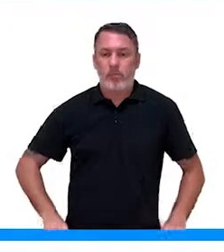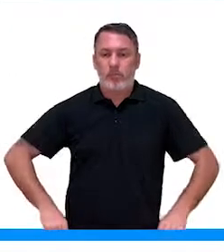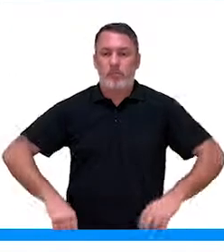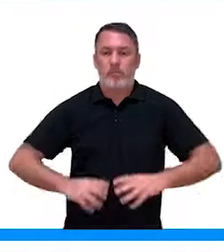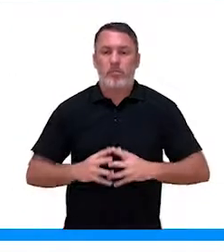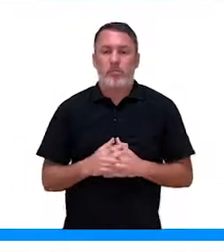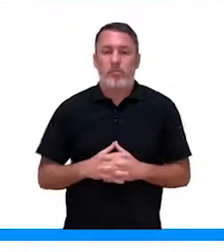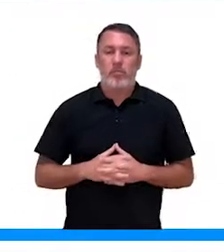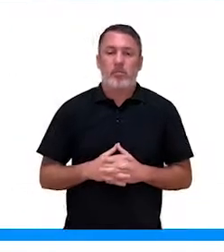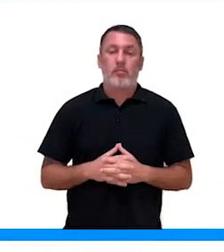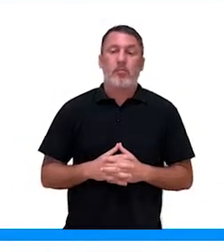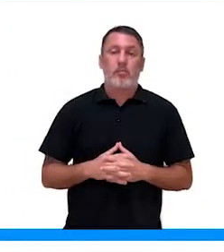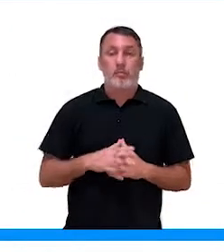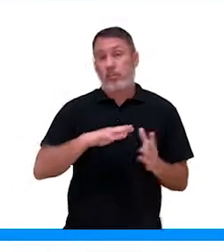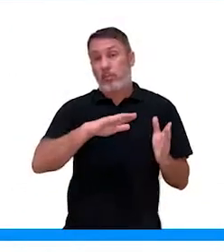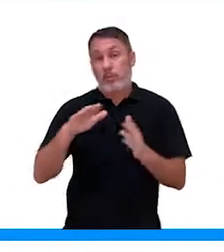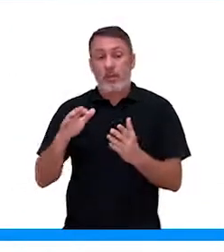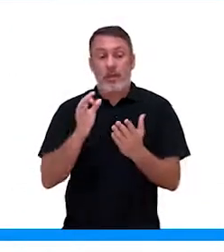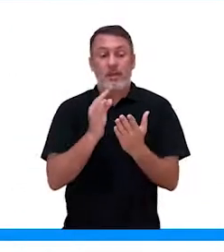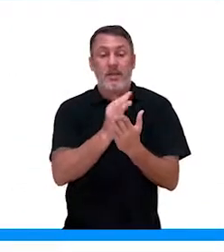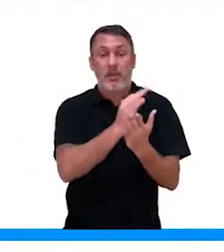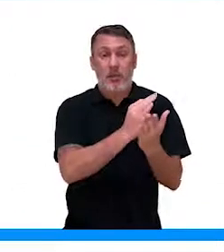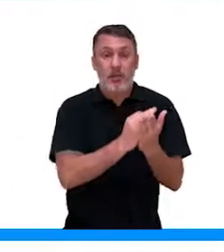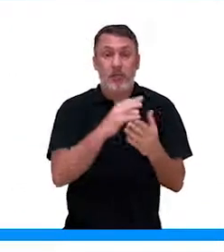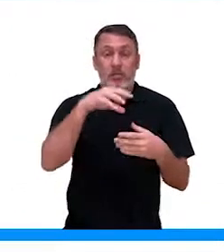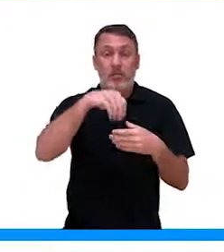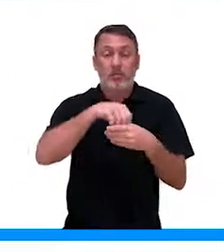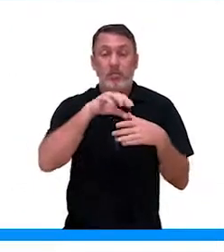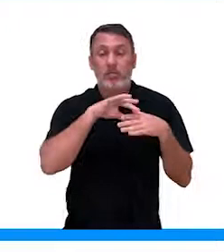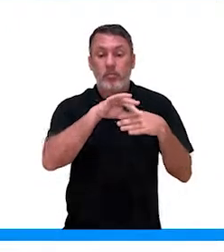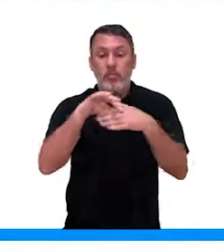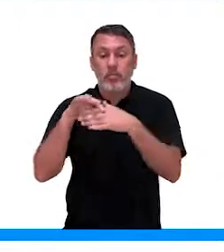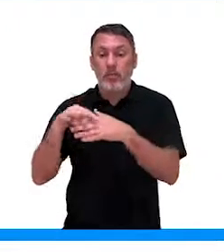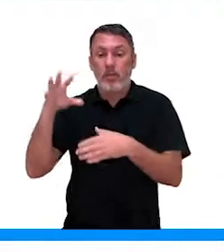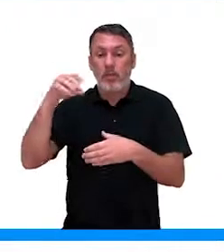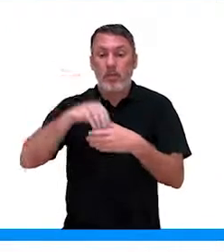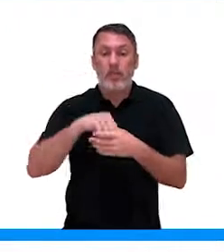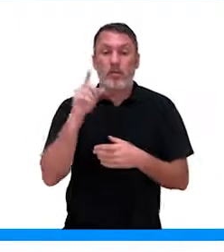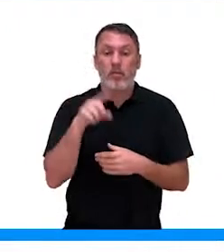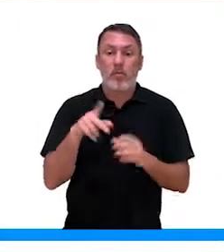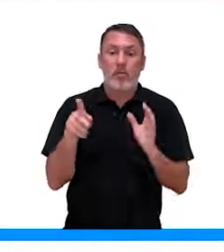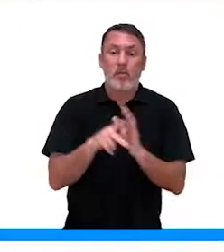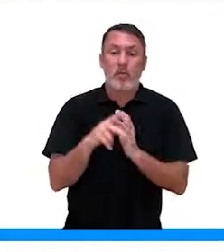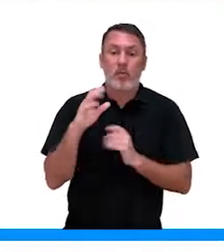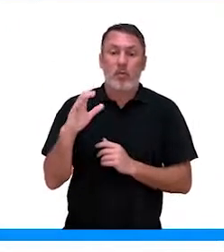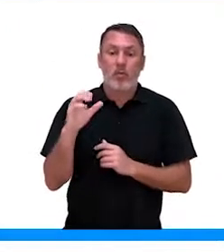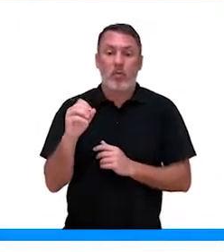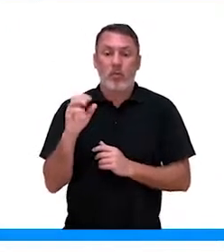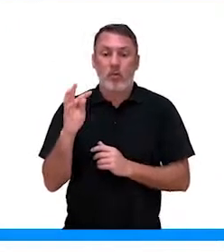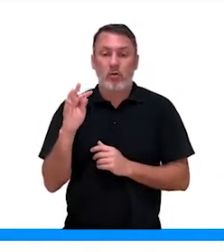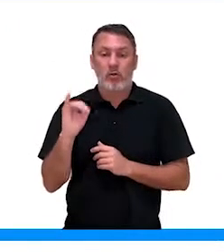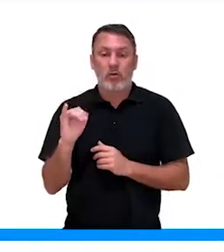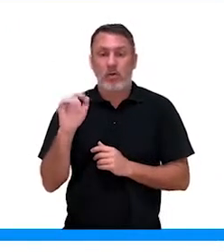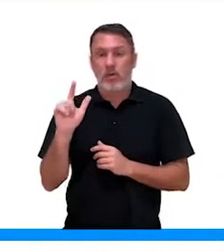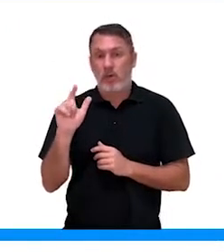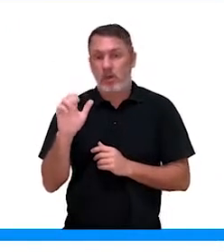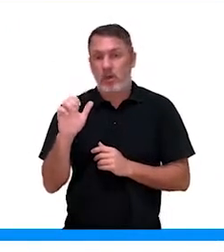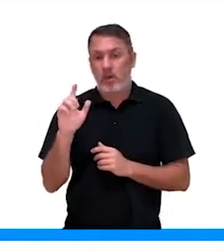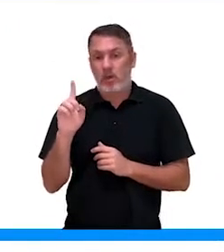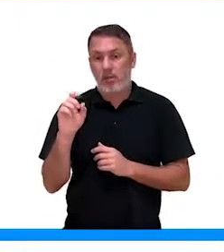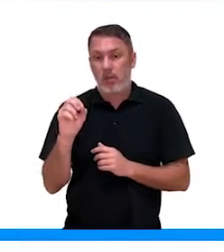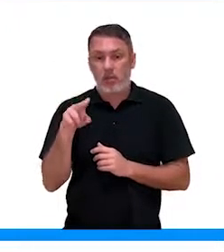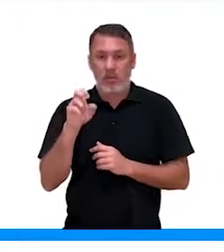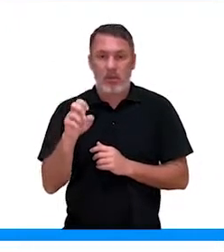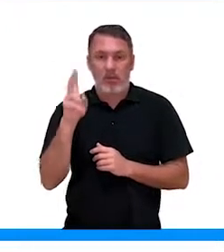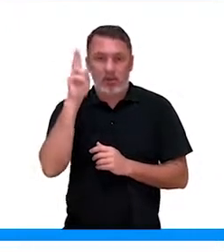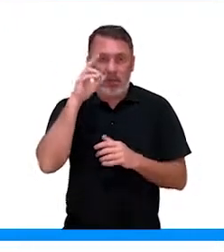Na semente, a seiva, ela é exportada do cotiledone para o embrião. Então, lembra que eu falei que o cotiledone,